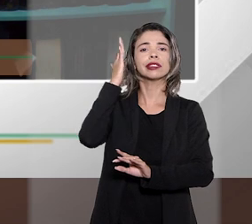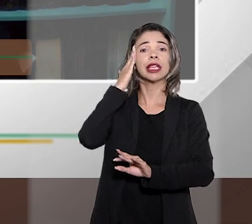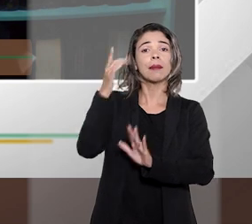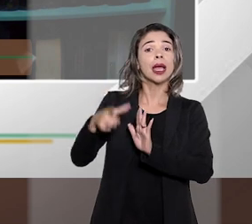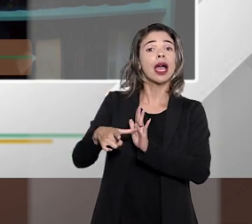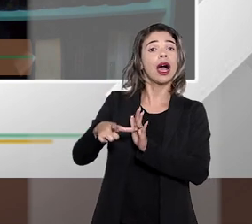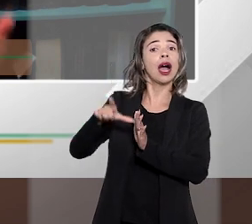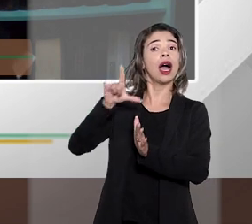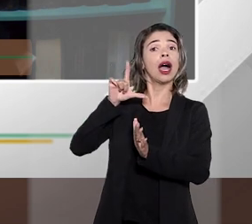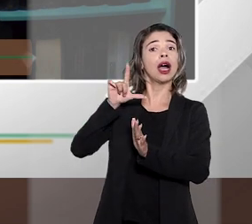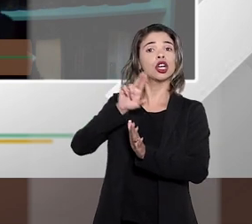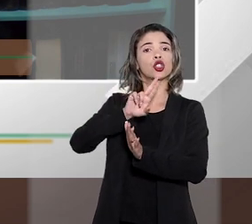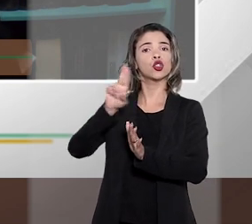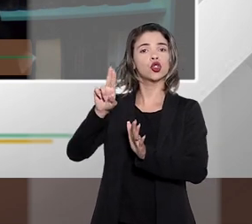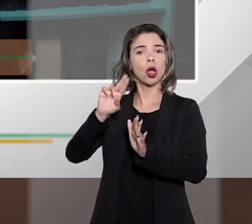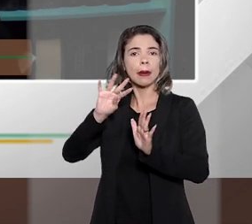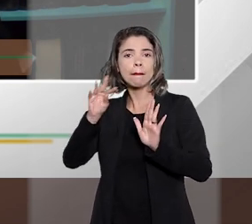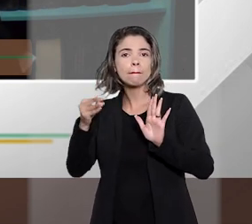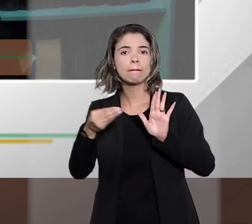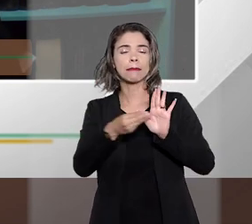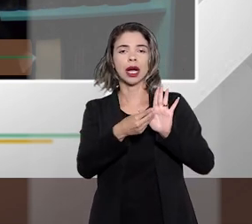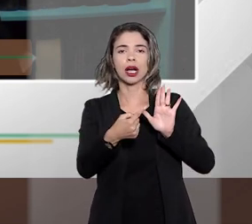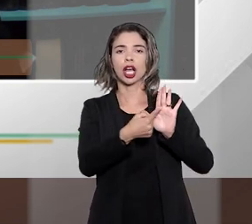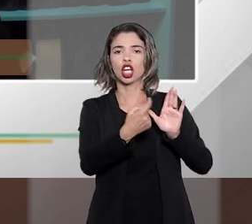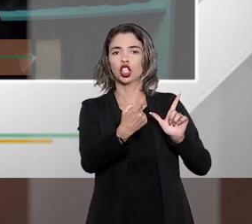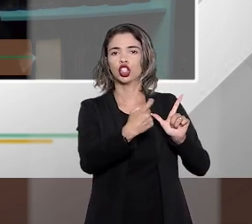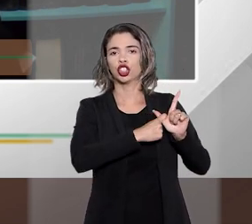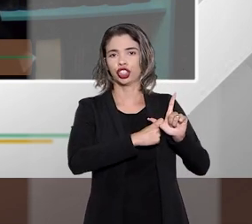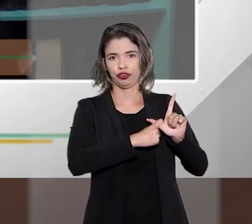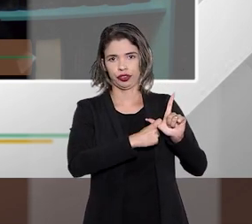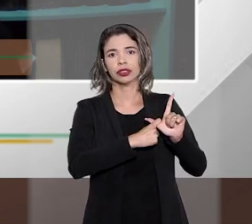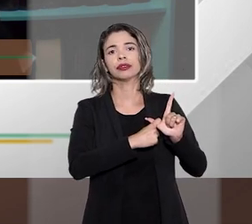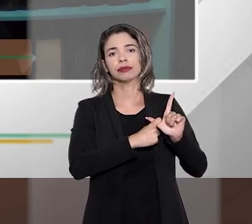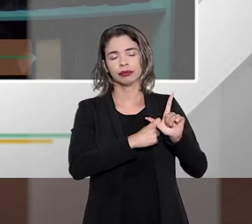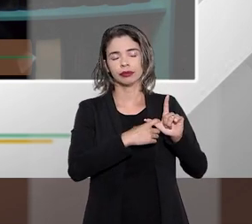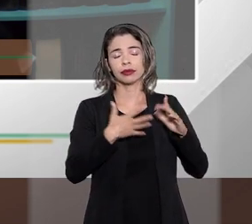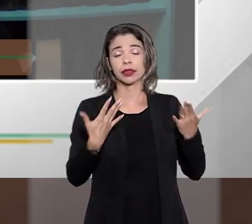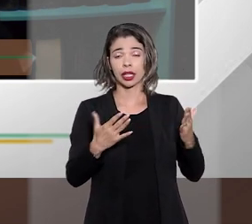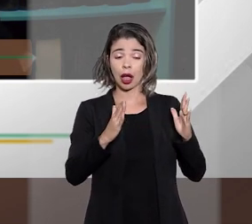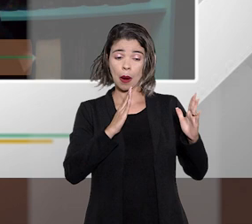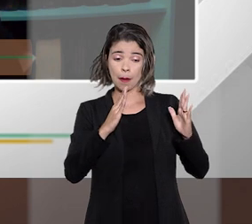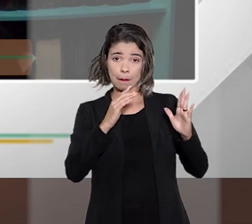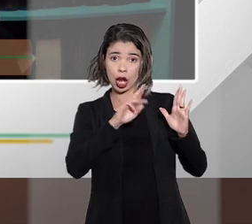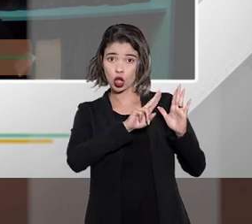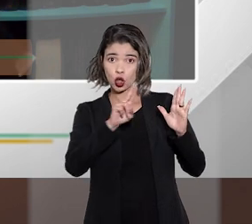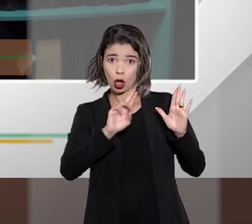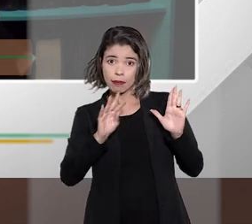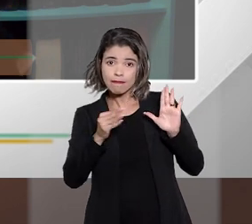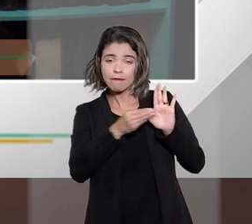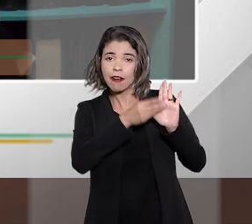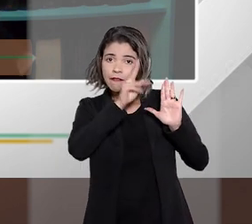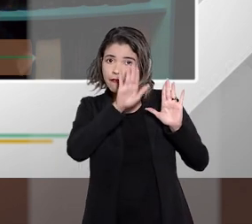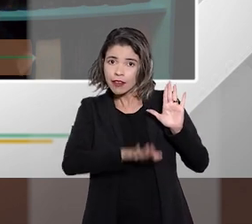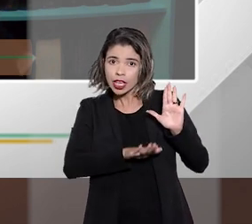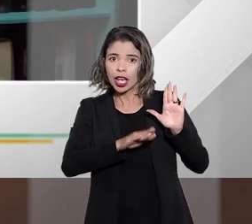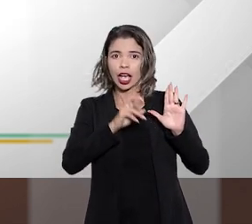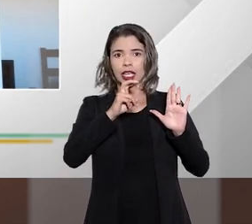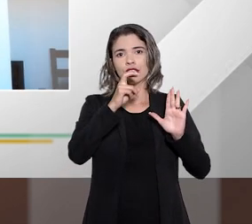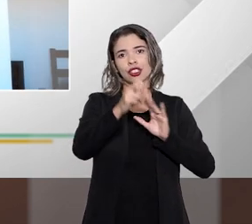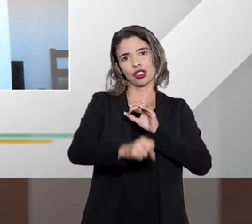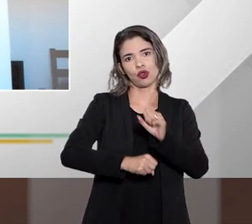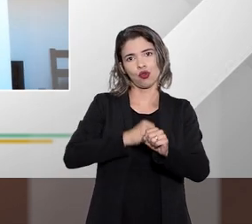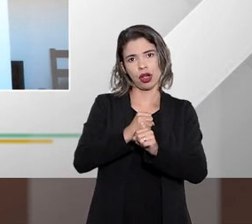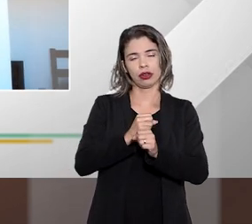e essa manutenção dessa inscrição é de no máximo 5 anos mas só um